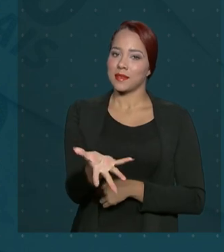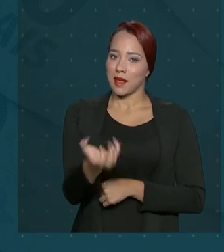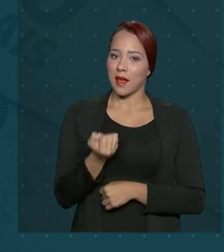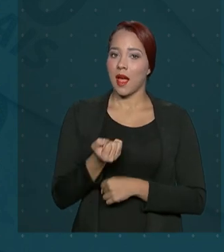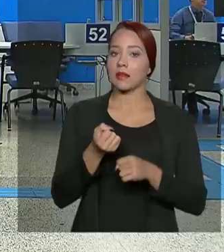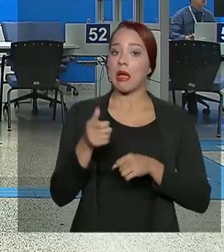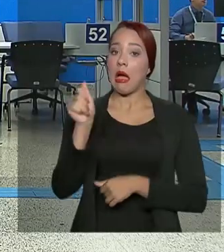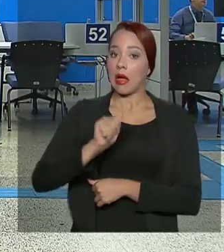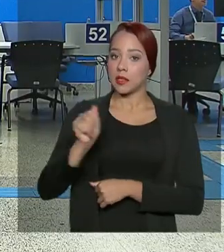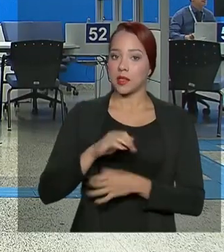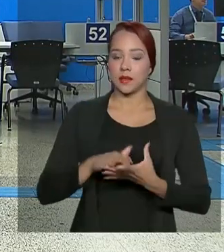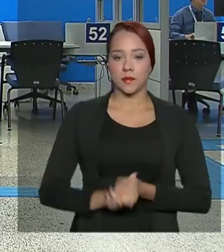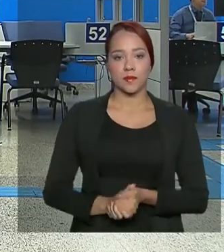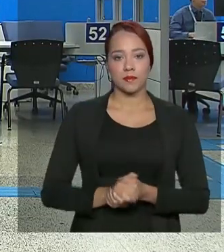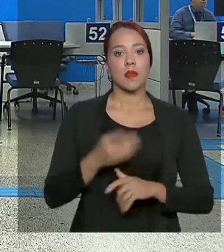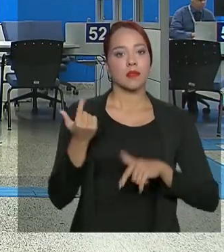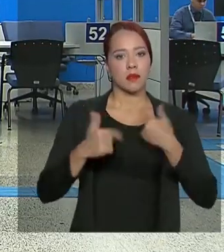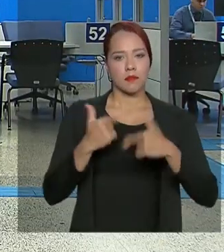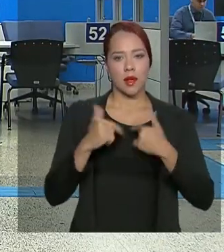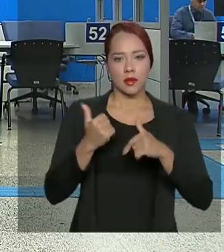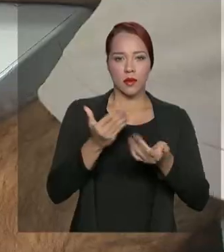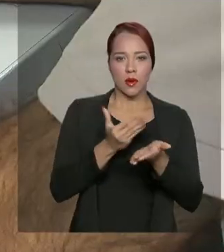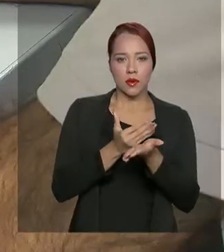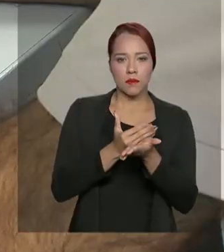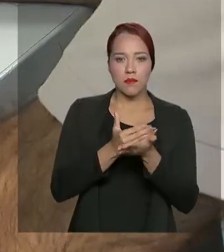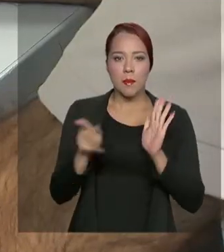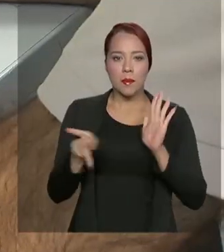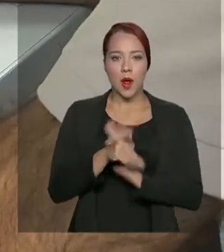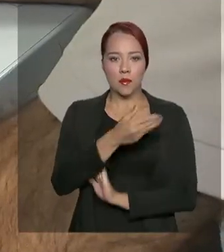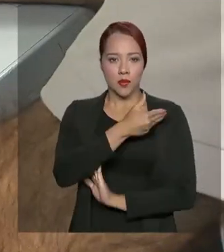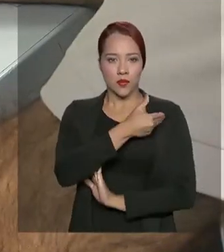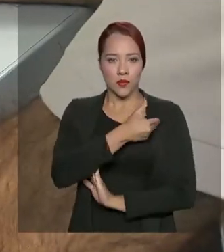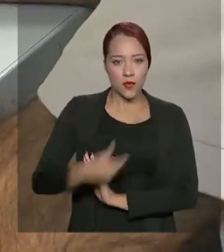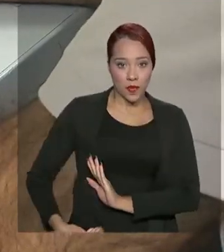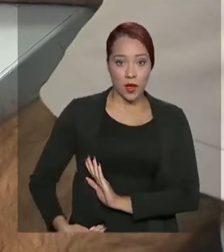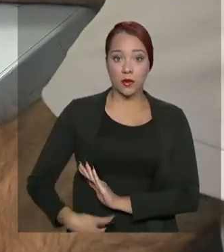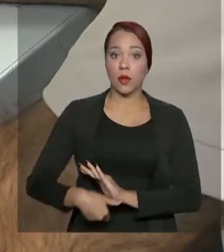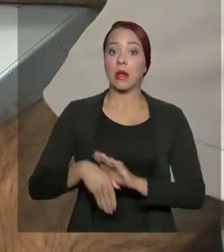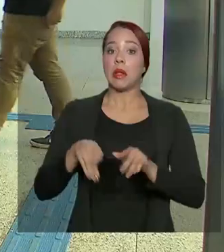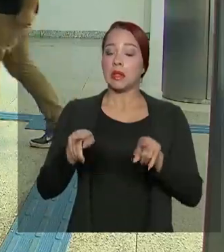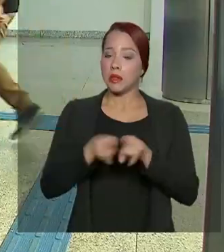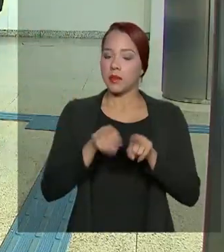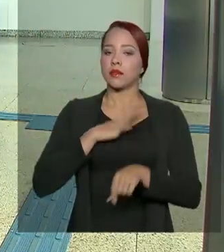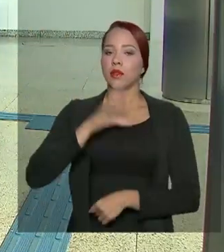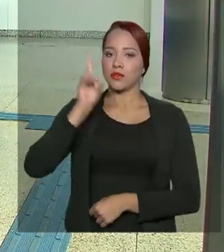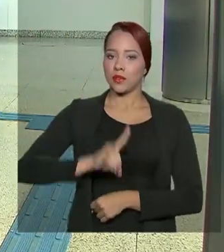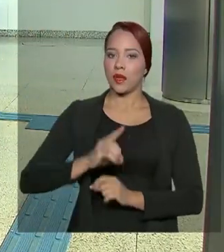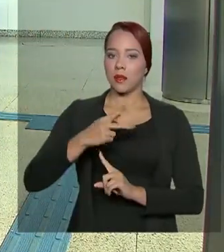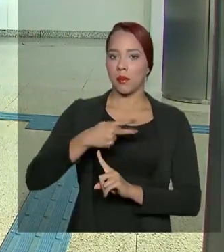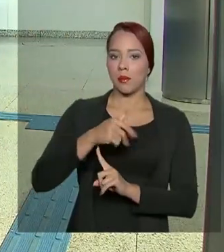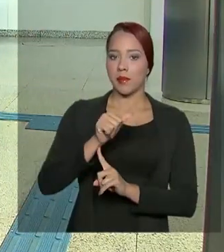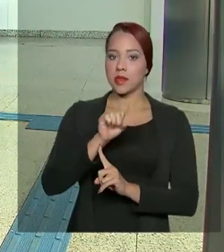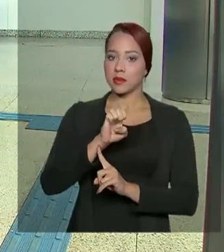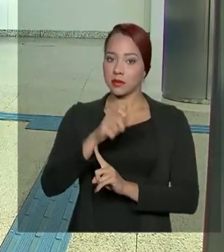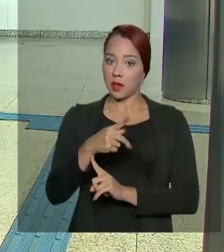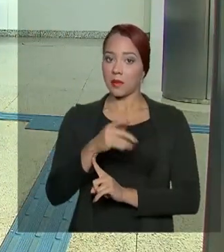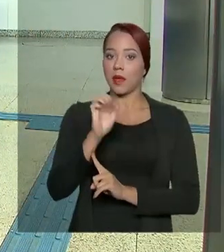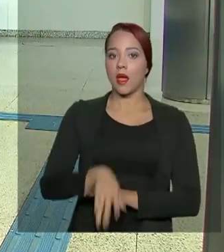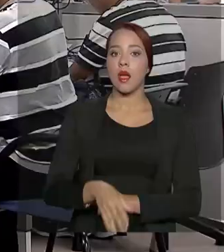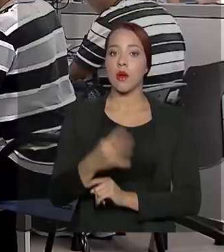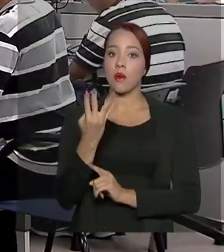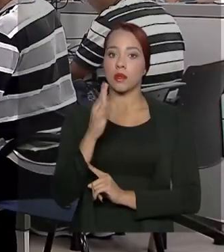agências. Os trabalhadores da iniciativa pública também podem ter direito, nesse caso, ao PASEP. São 4